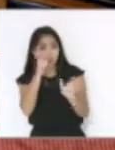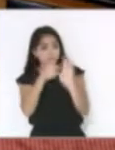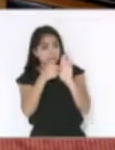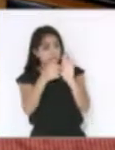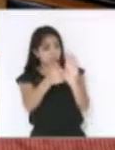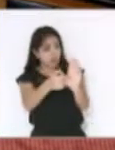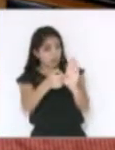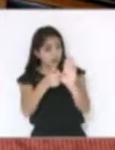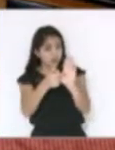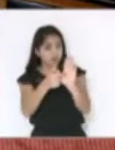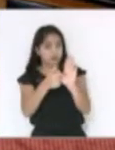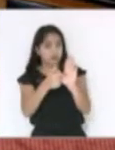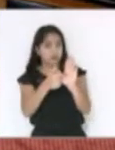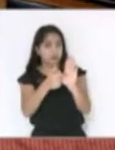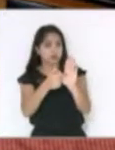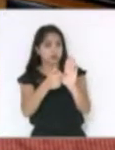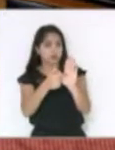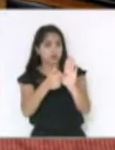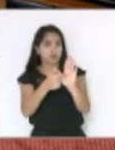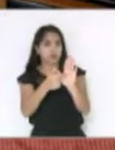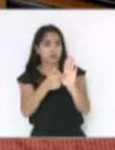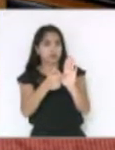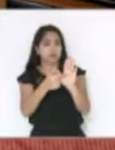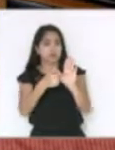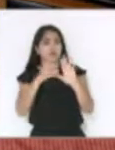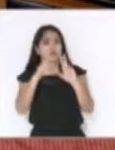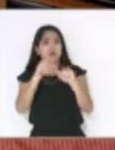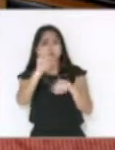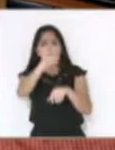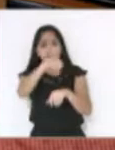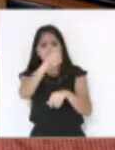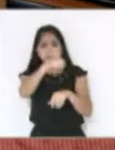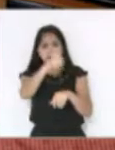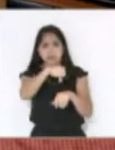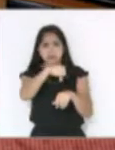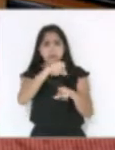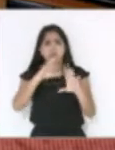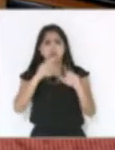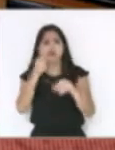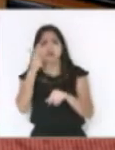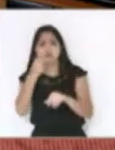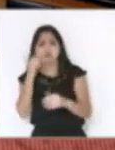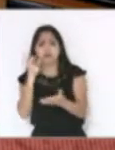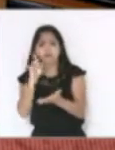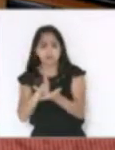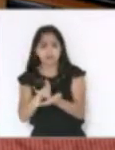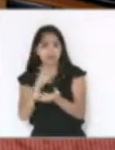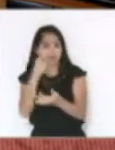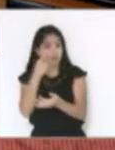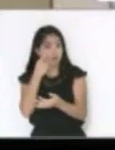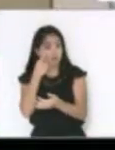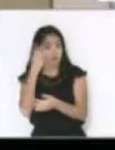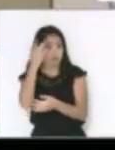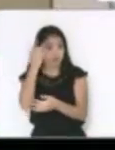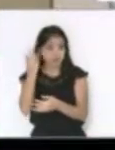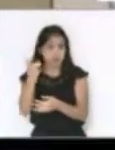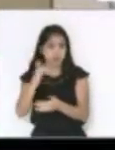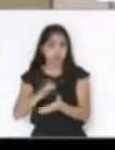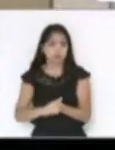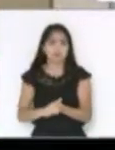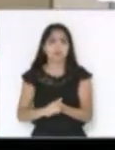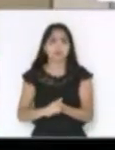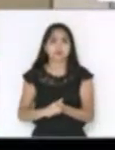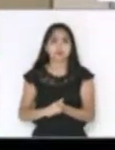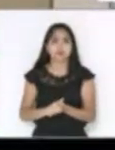que vai ser tudo sim e tudo que eu falo aqui é verdade. Quero ver amanhã. Obrigado,